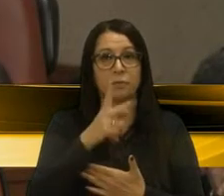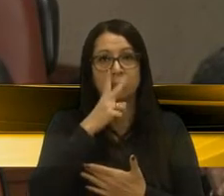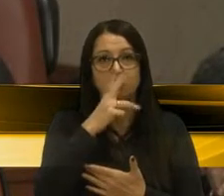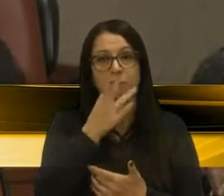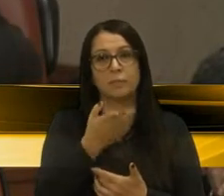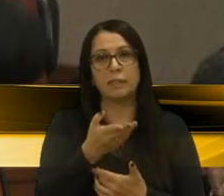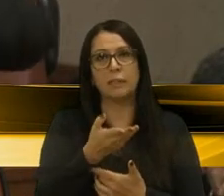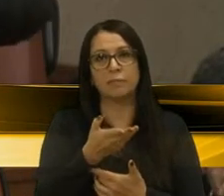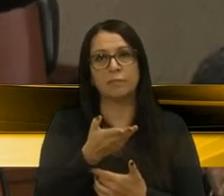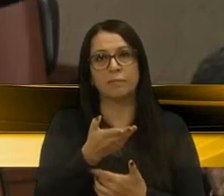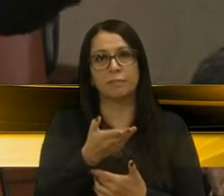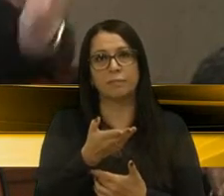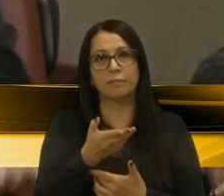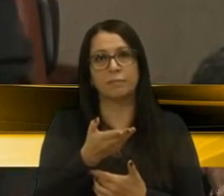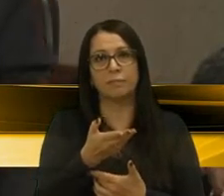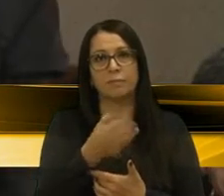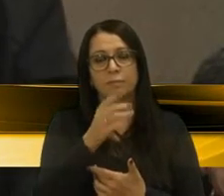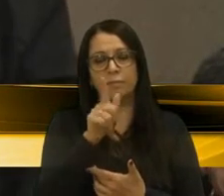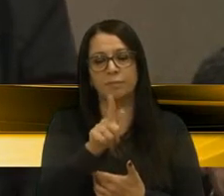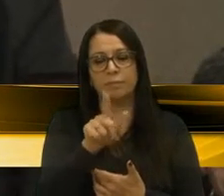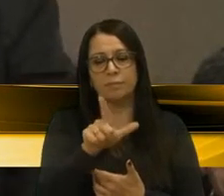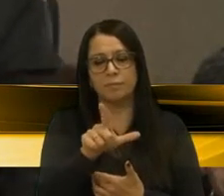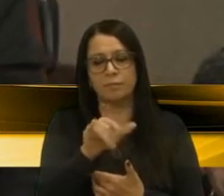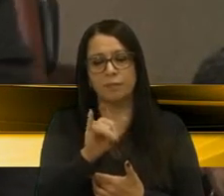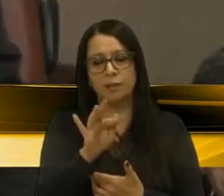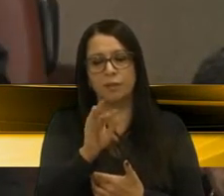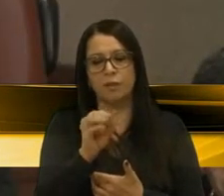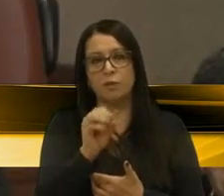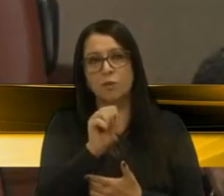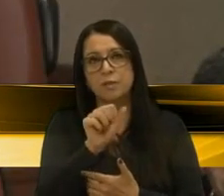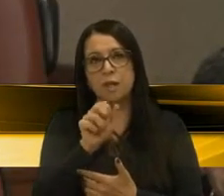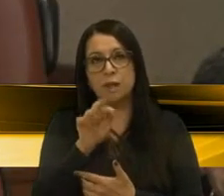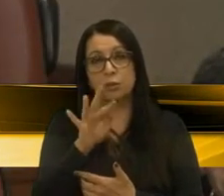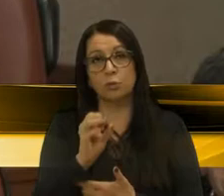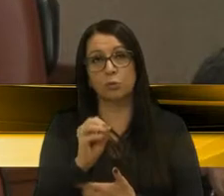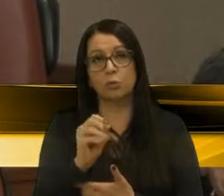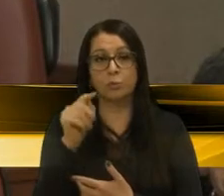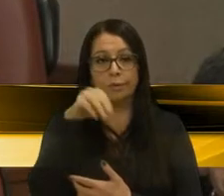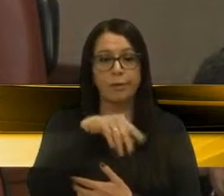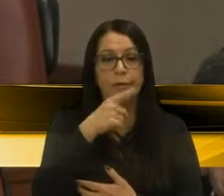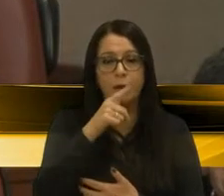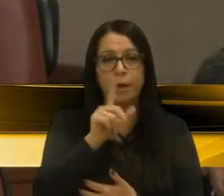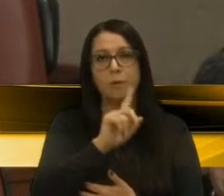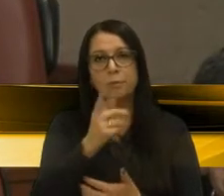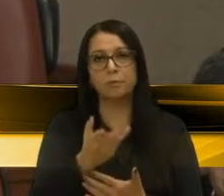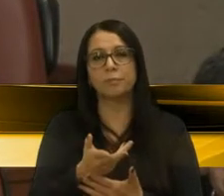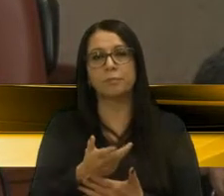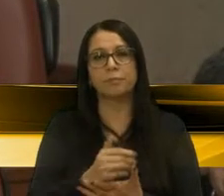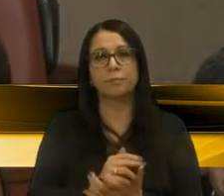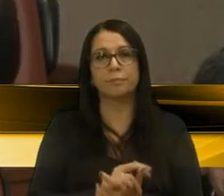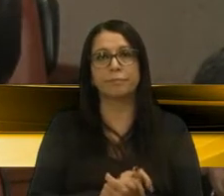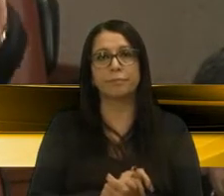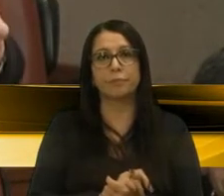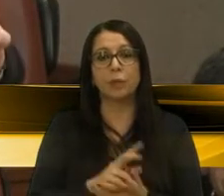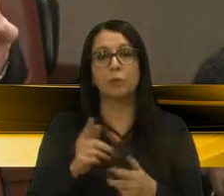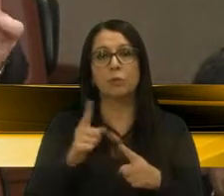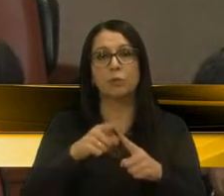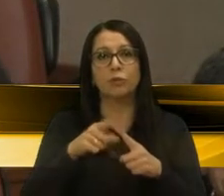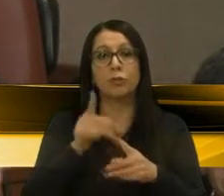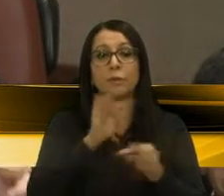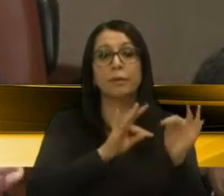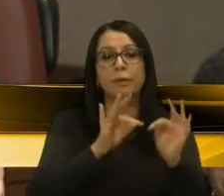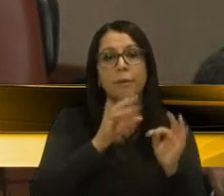aquele, se era o glifosato que estava lá, que foi colocado na água ou não foi, e assim por diante. Qual é o tipo de